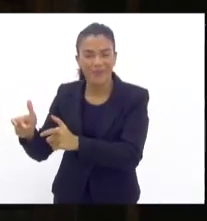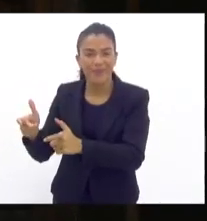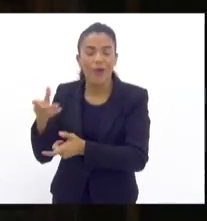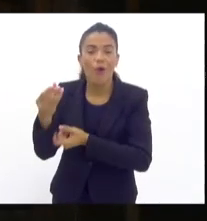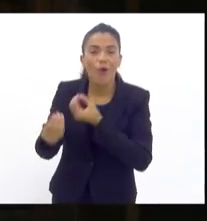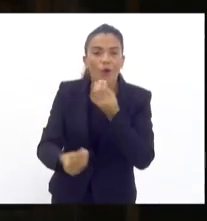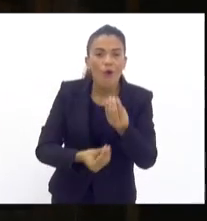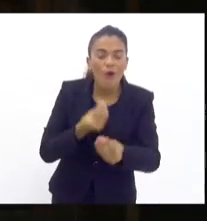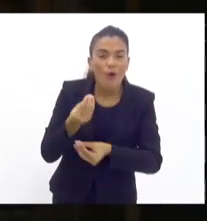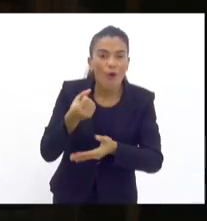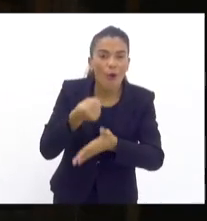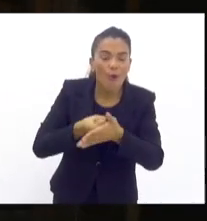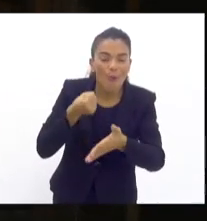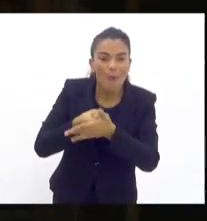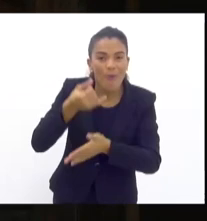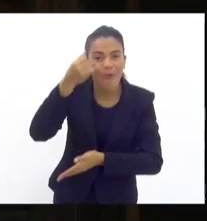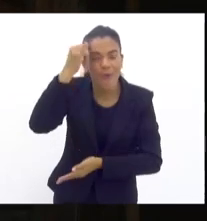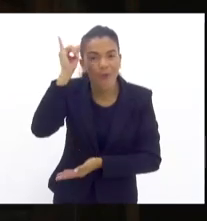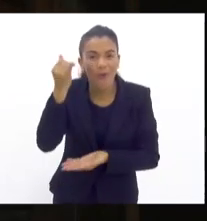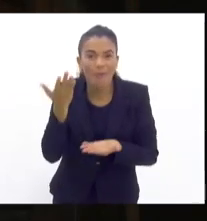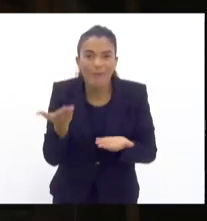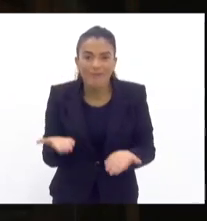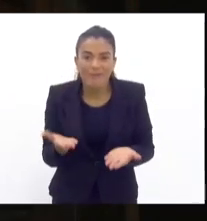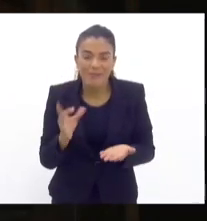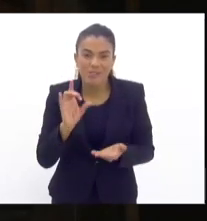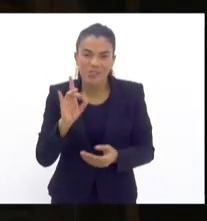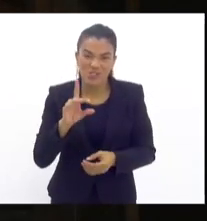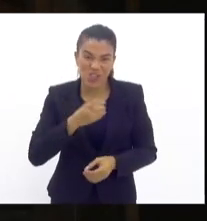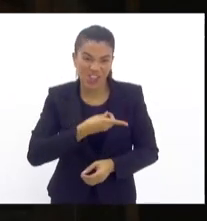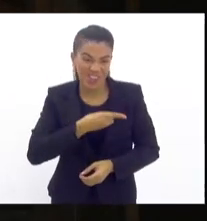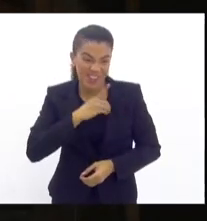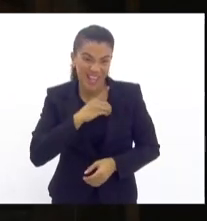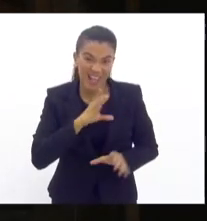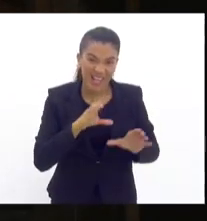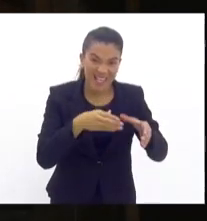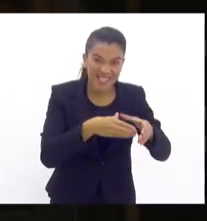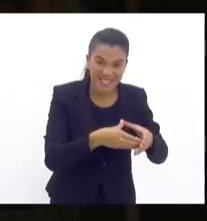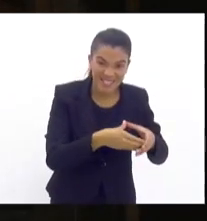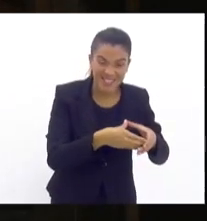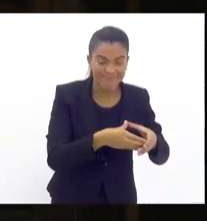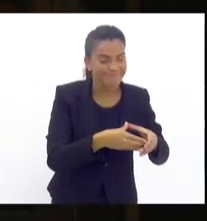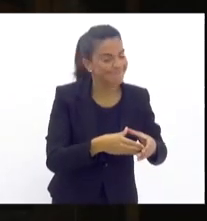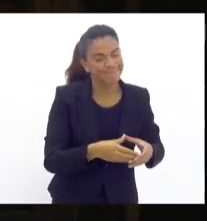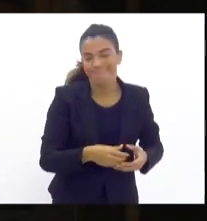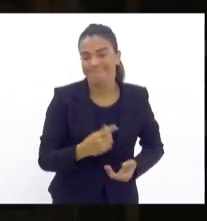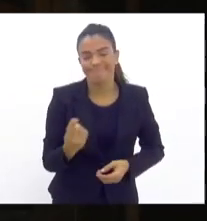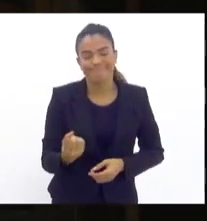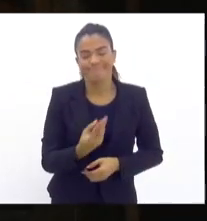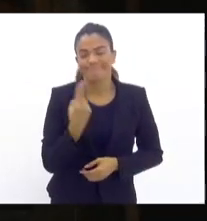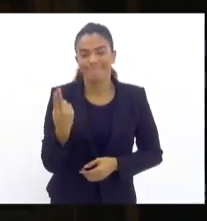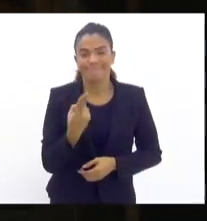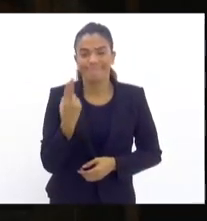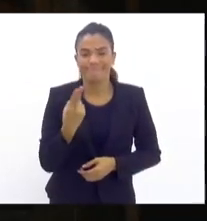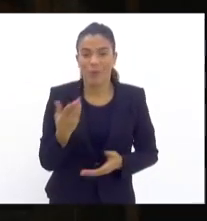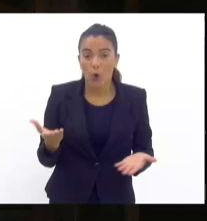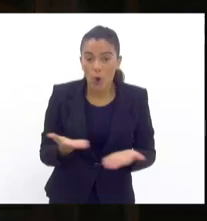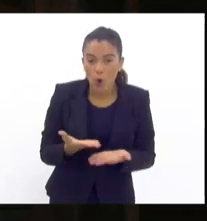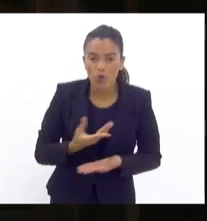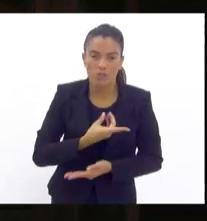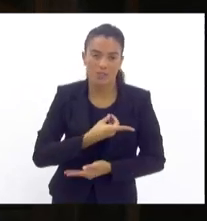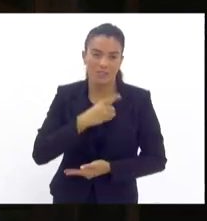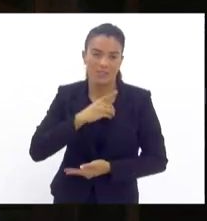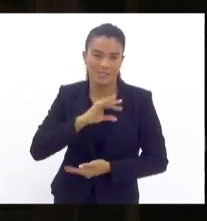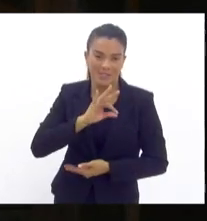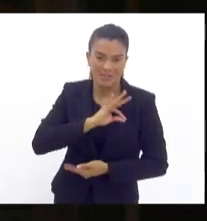Como combater isso somente com as delegacias e os batalhões, senhores? Não dá. Então, hoje, os DPIs estão